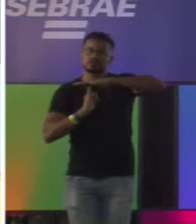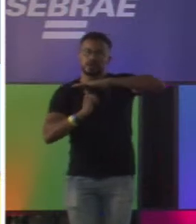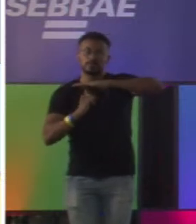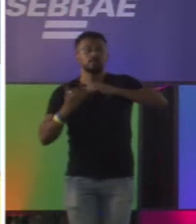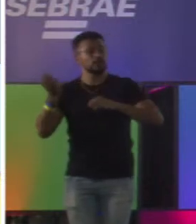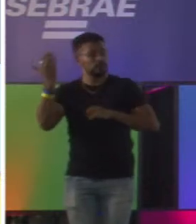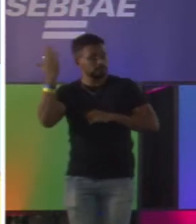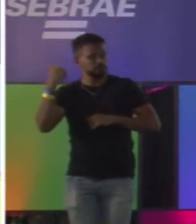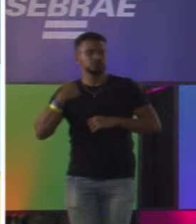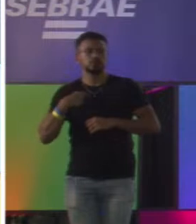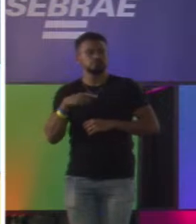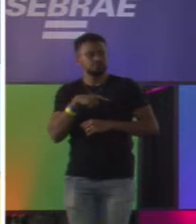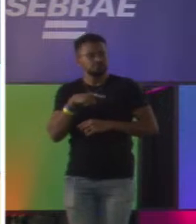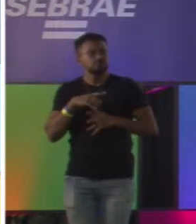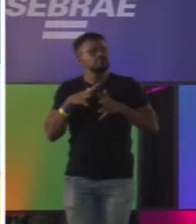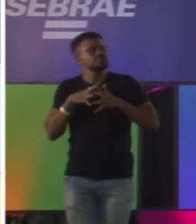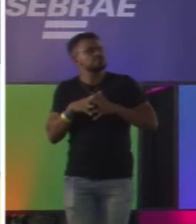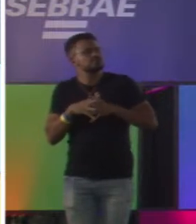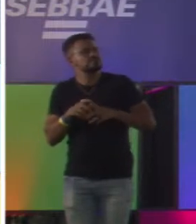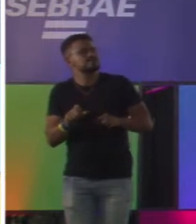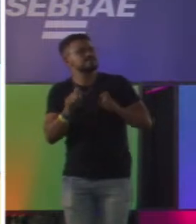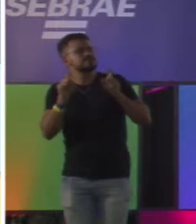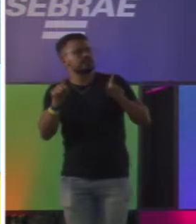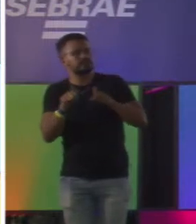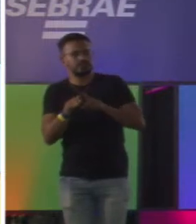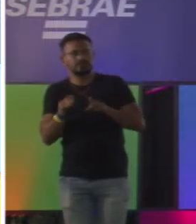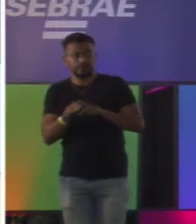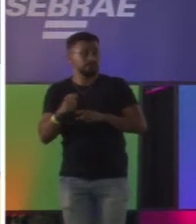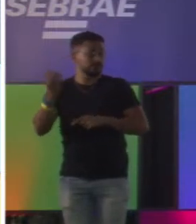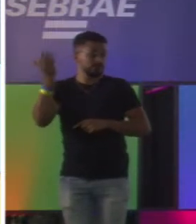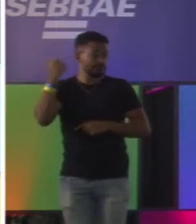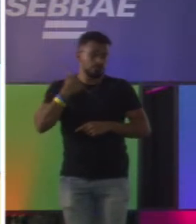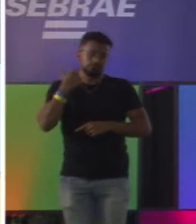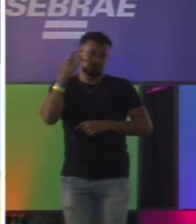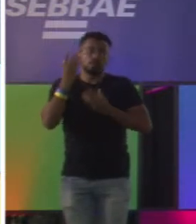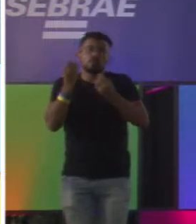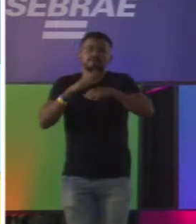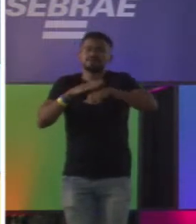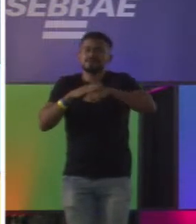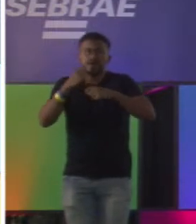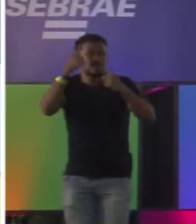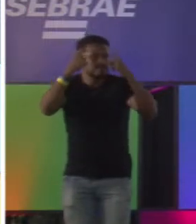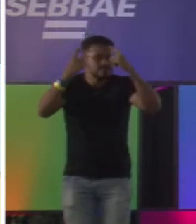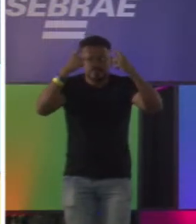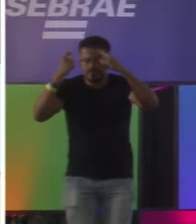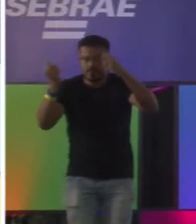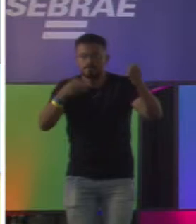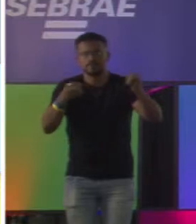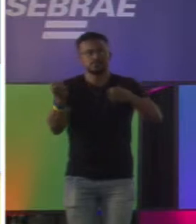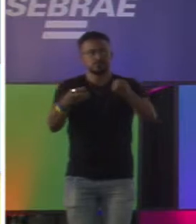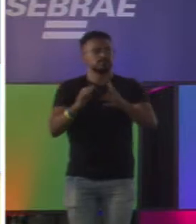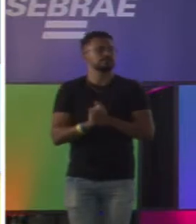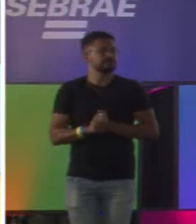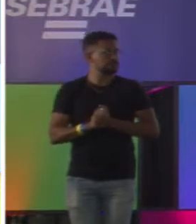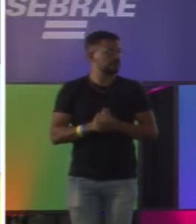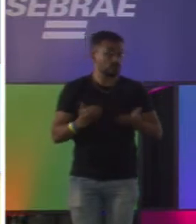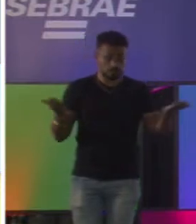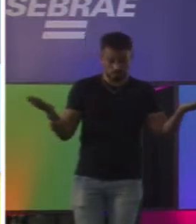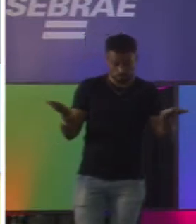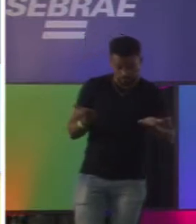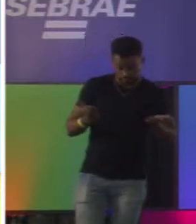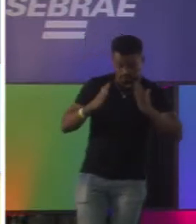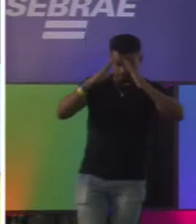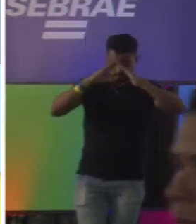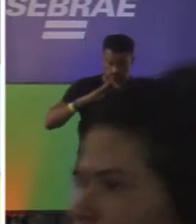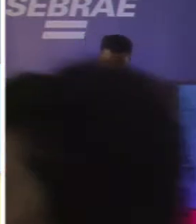lá atrás. Eu também não sabia como começar a fazer inovação. E aí, hoje, eu estou morando em São Paulo